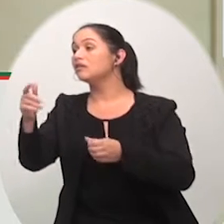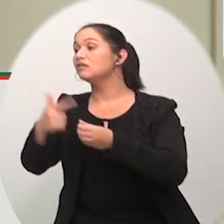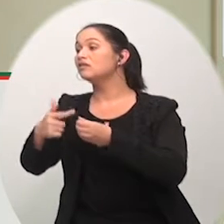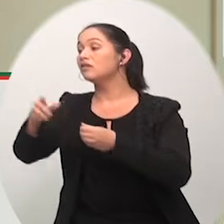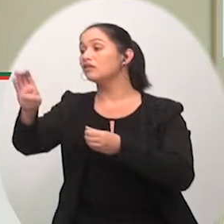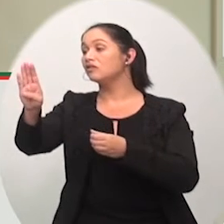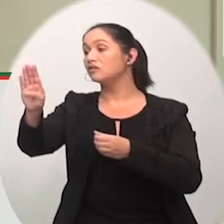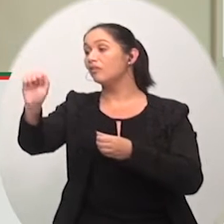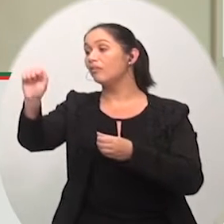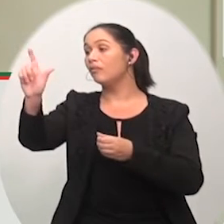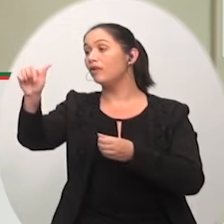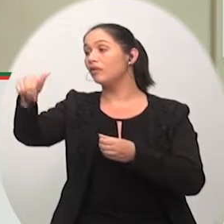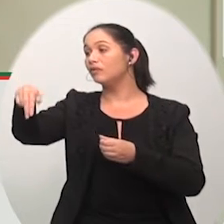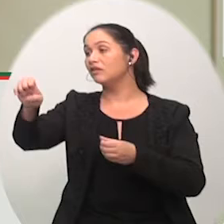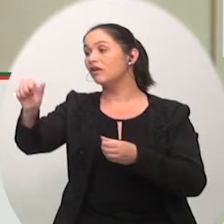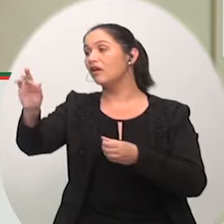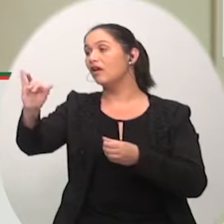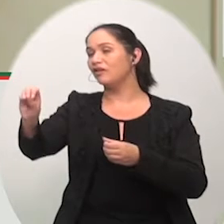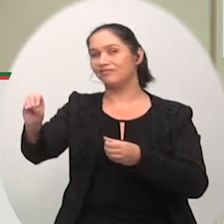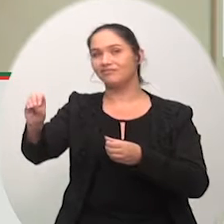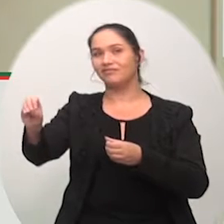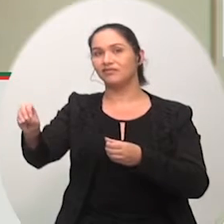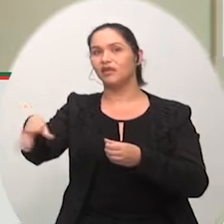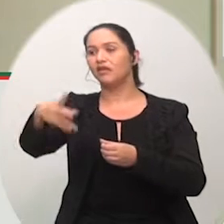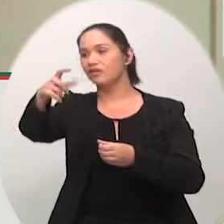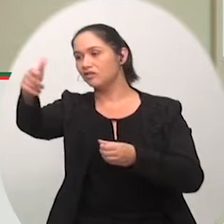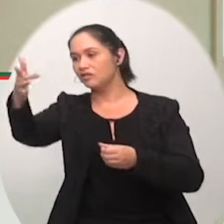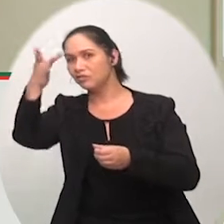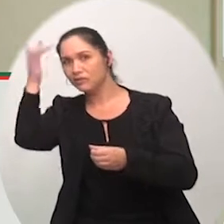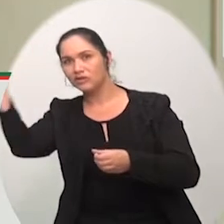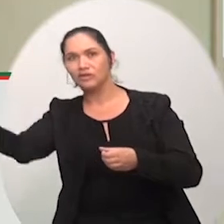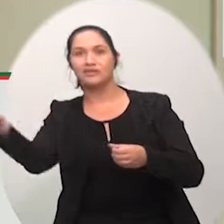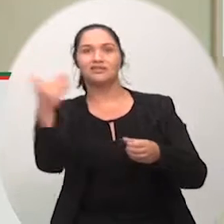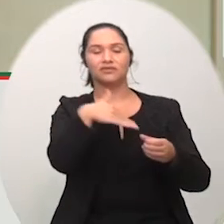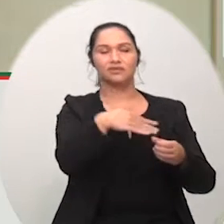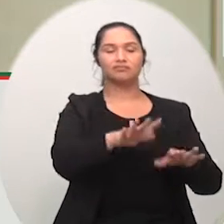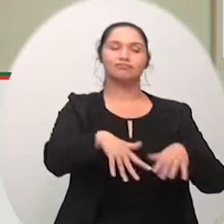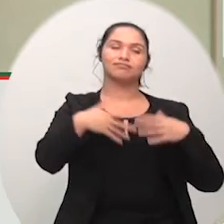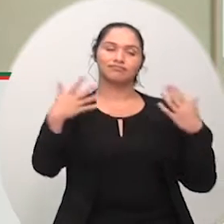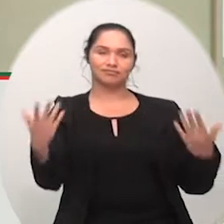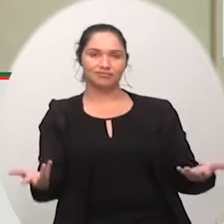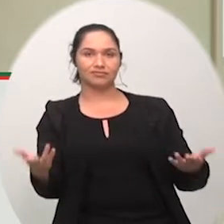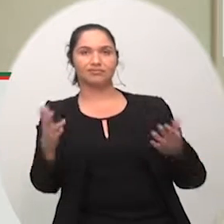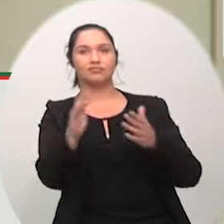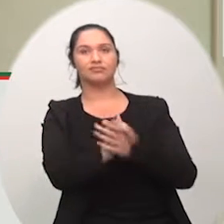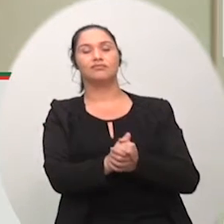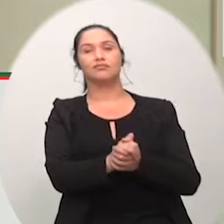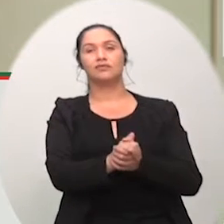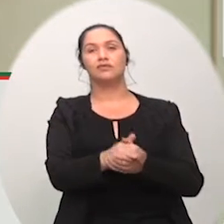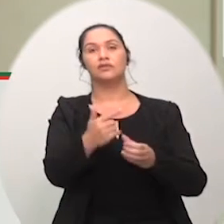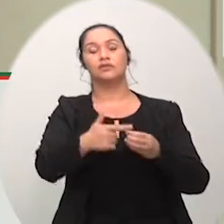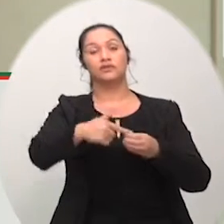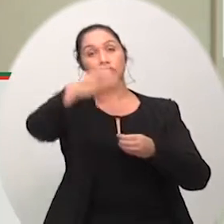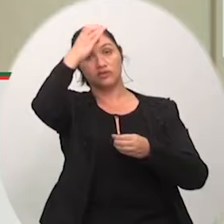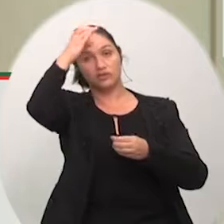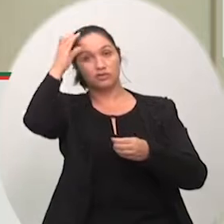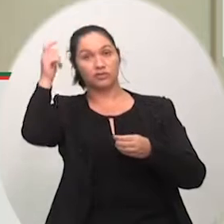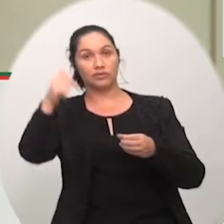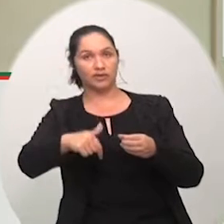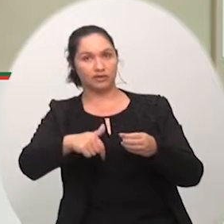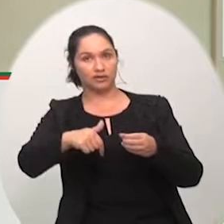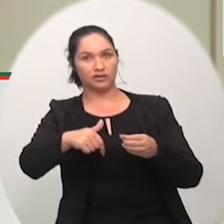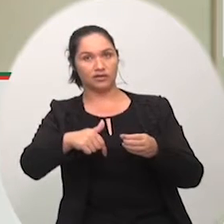de informação esses ônibus e já que Criciúma há essa vontade do poder público do prefeito de